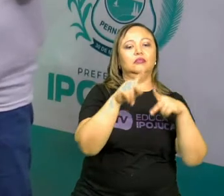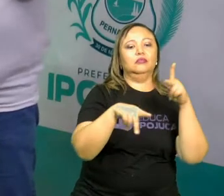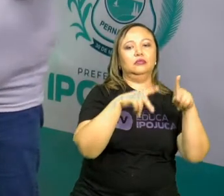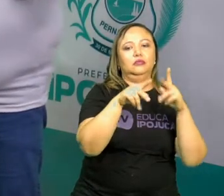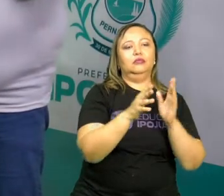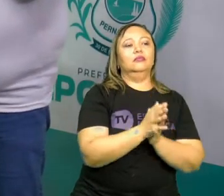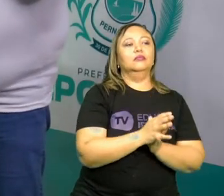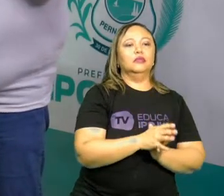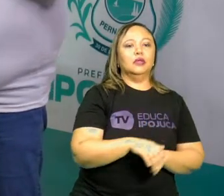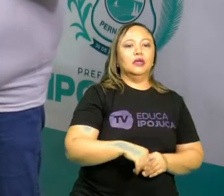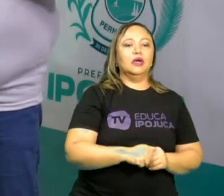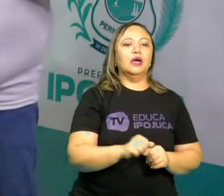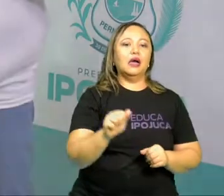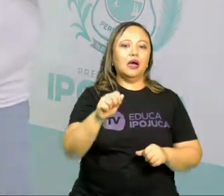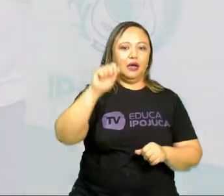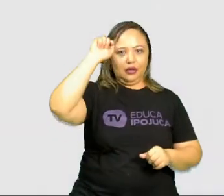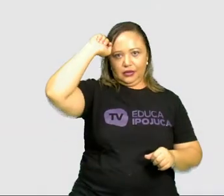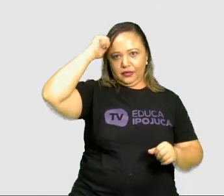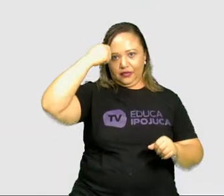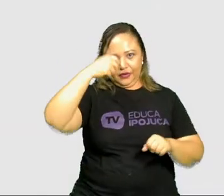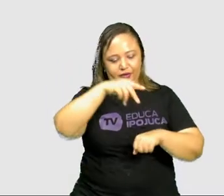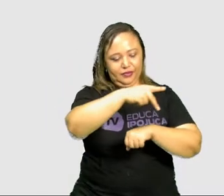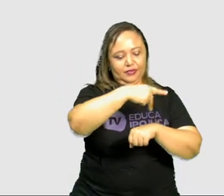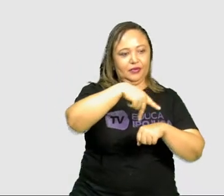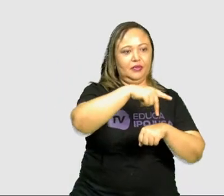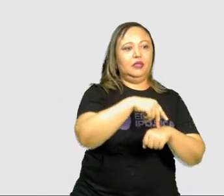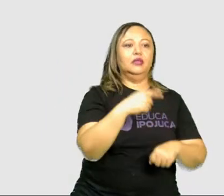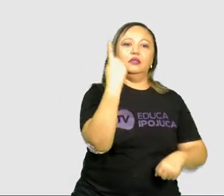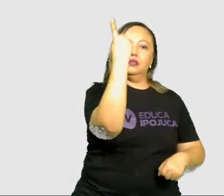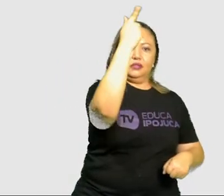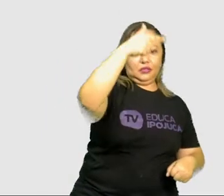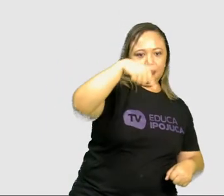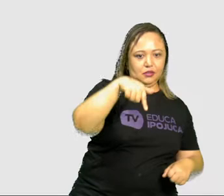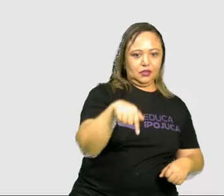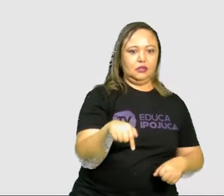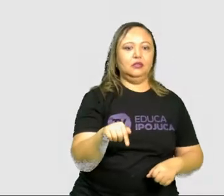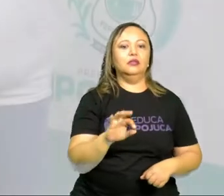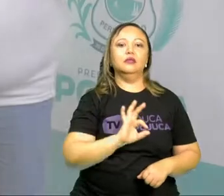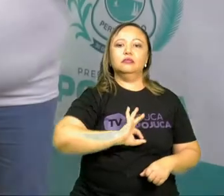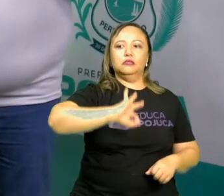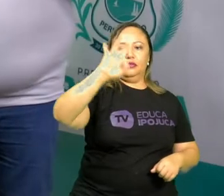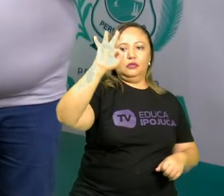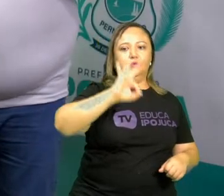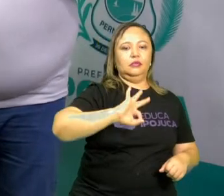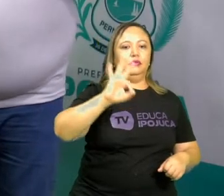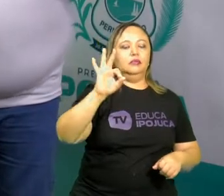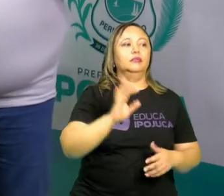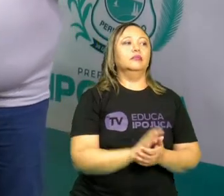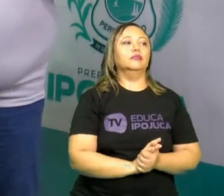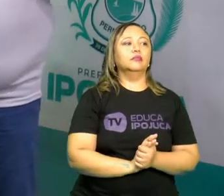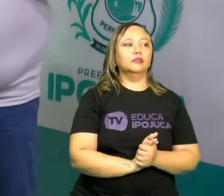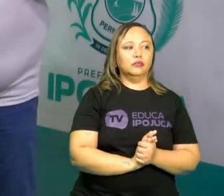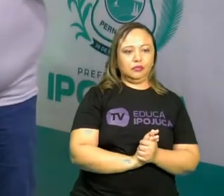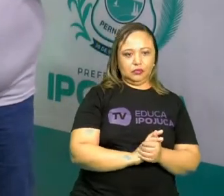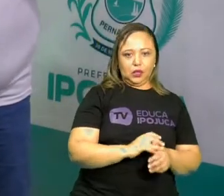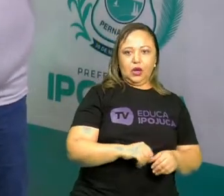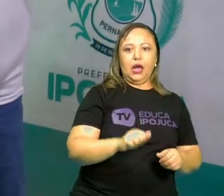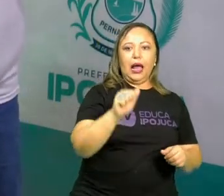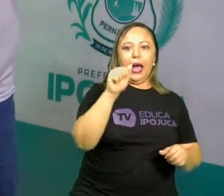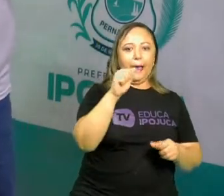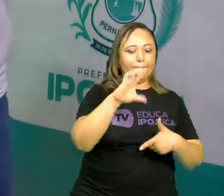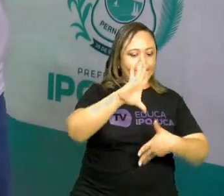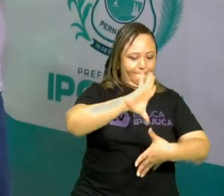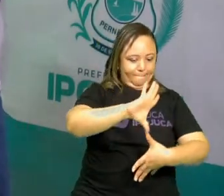A África, 17,2% da população. O nosso continente, o continente americano,